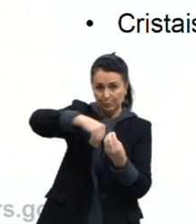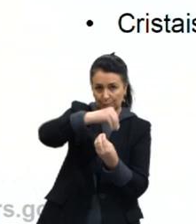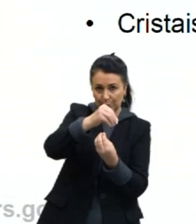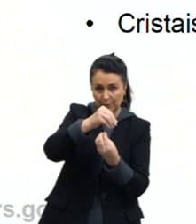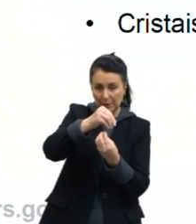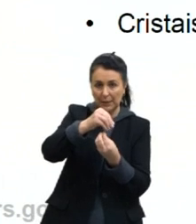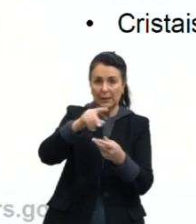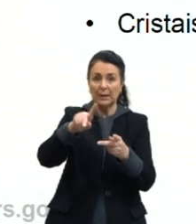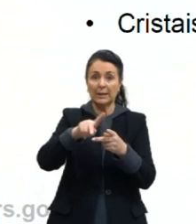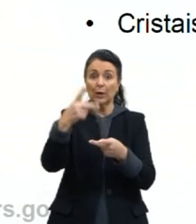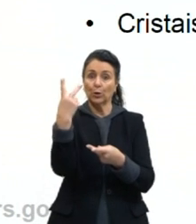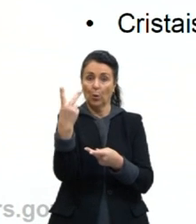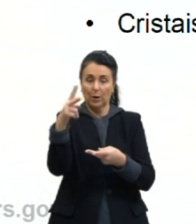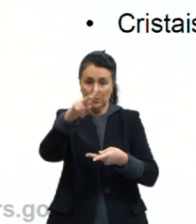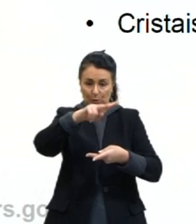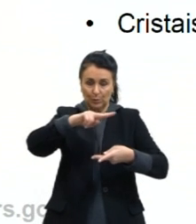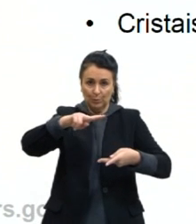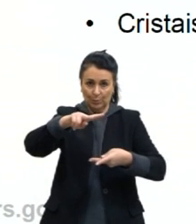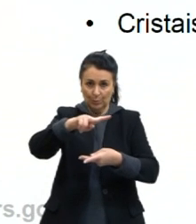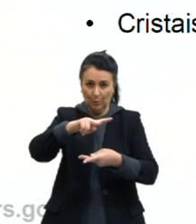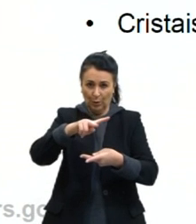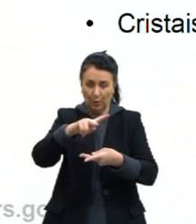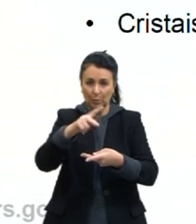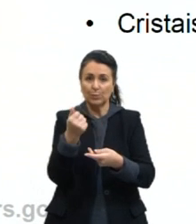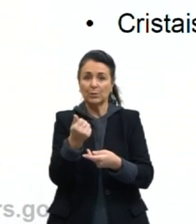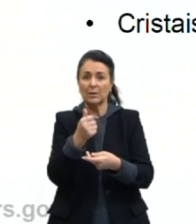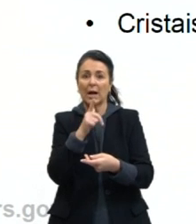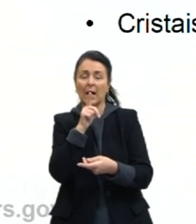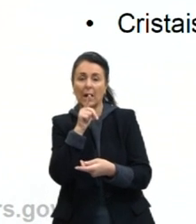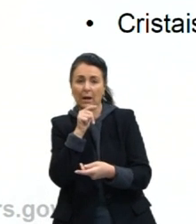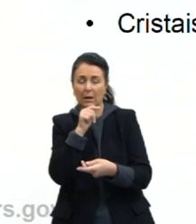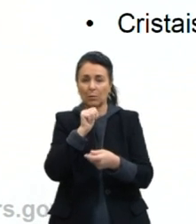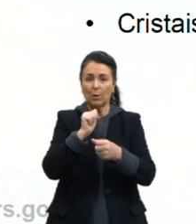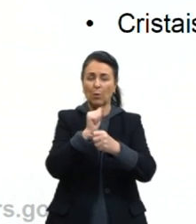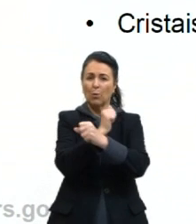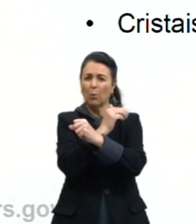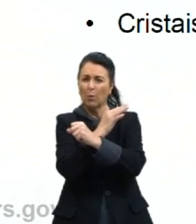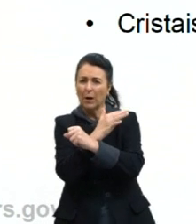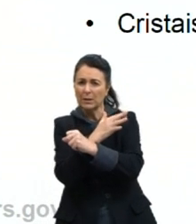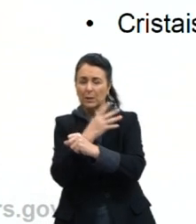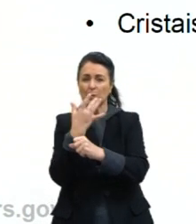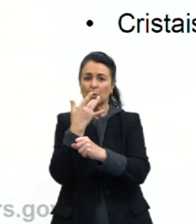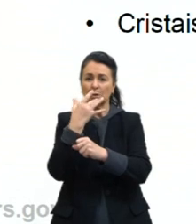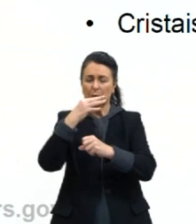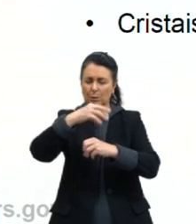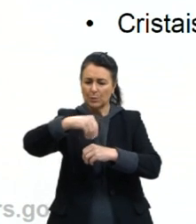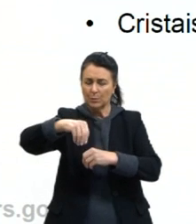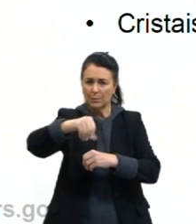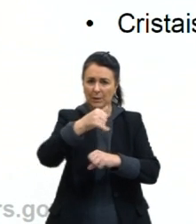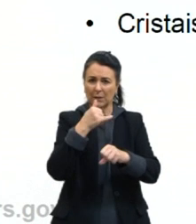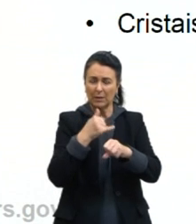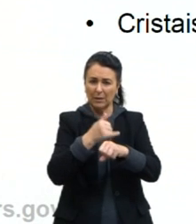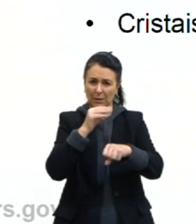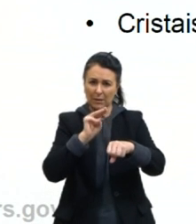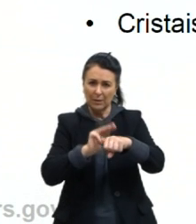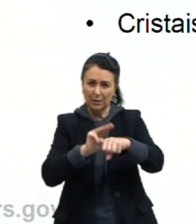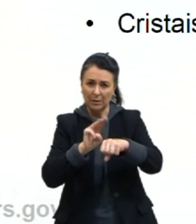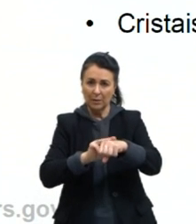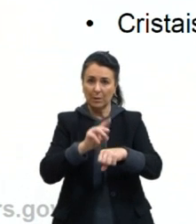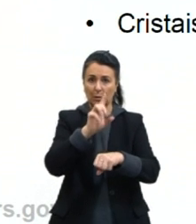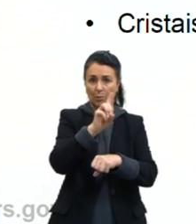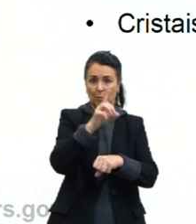polares. Como exemplo, água, o ácido minerais. Os grupos da tabela periódica, 1A,